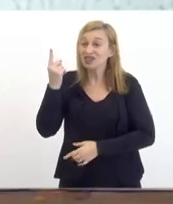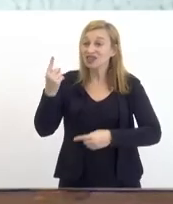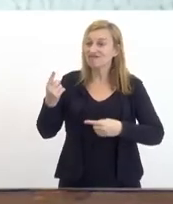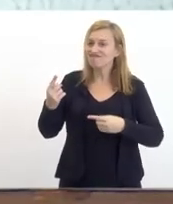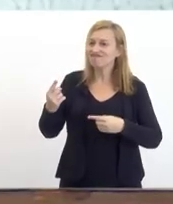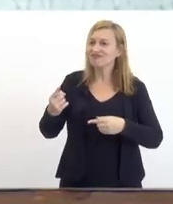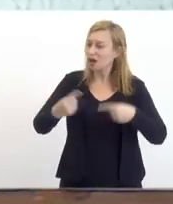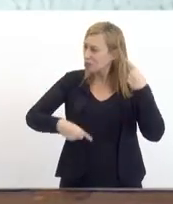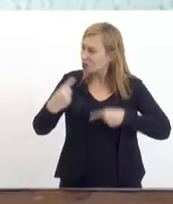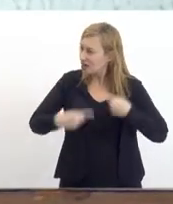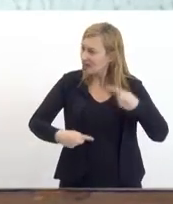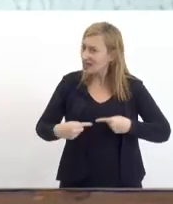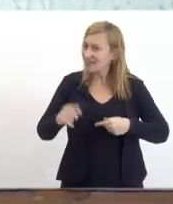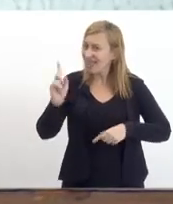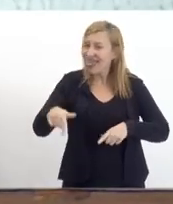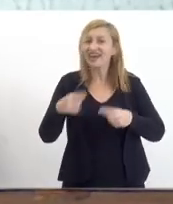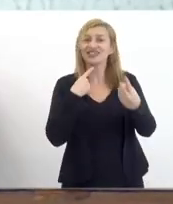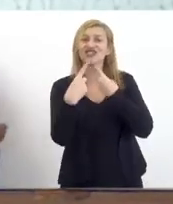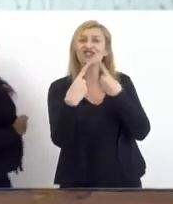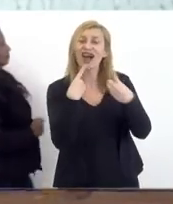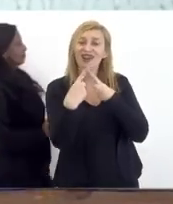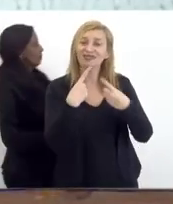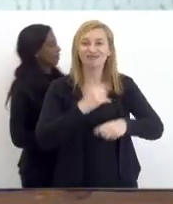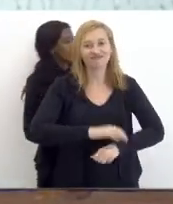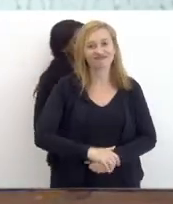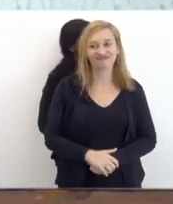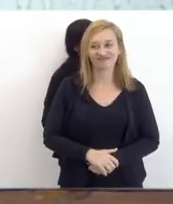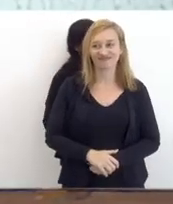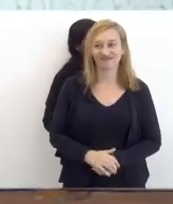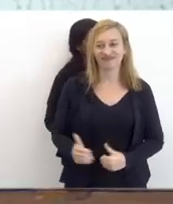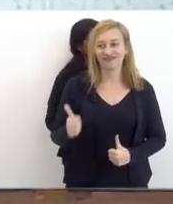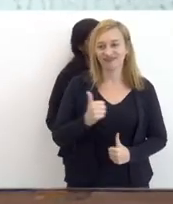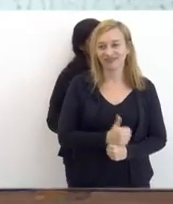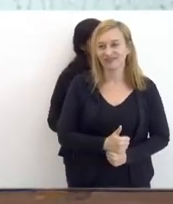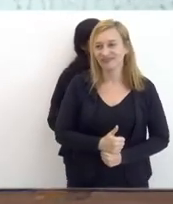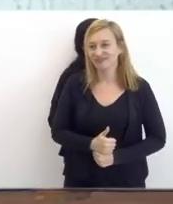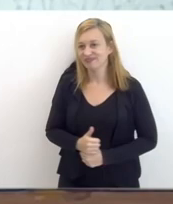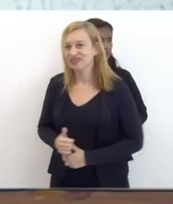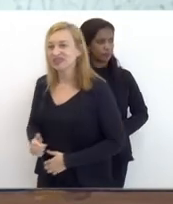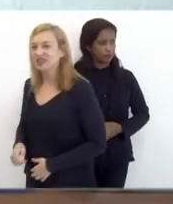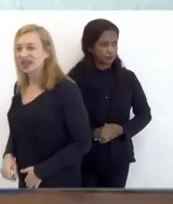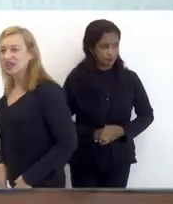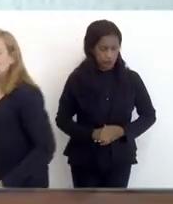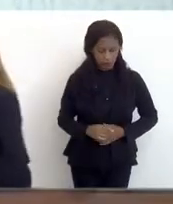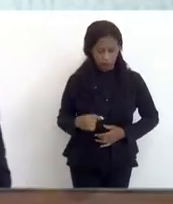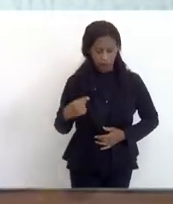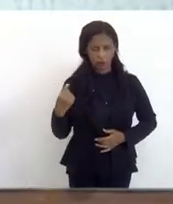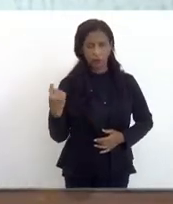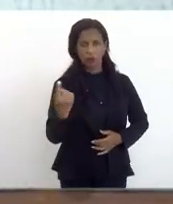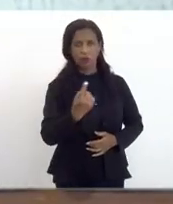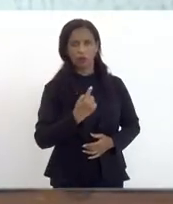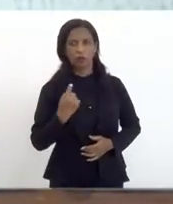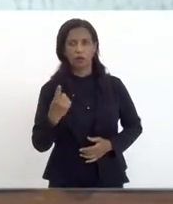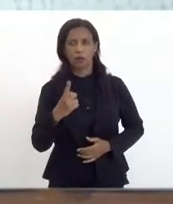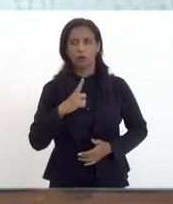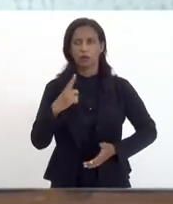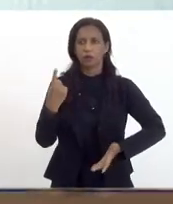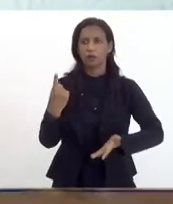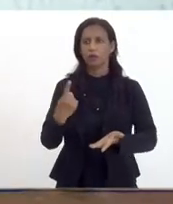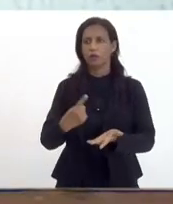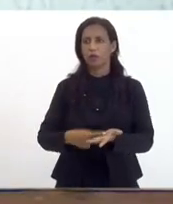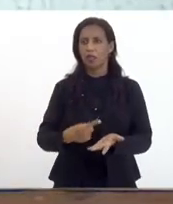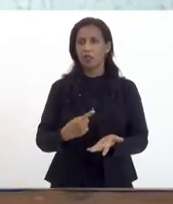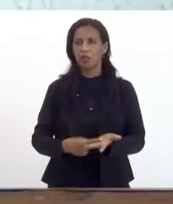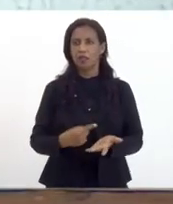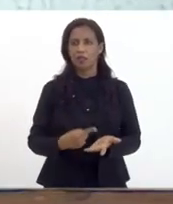feita dessa forma é feita de diálogo nós temos uma missão quando somos eleitos que é